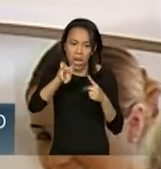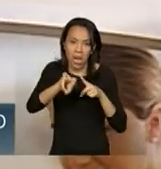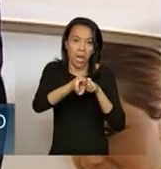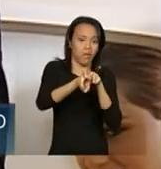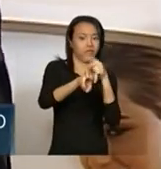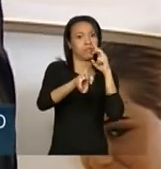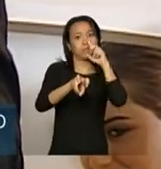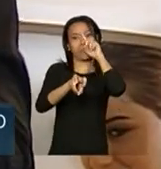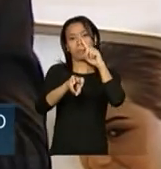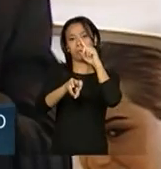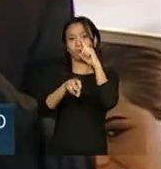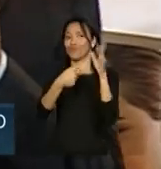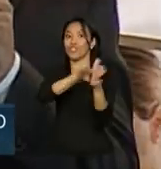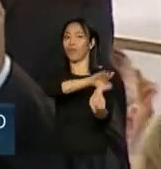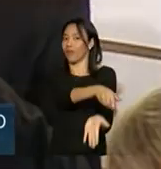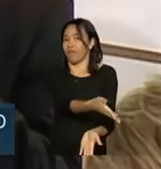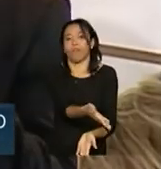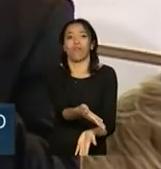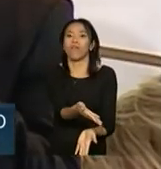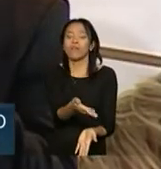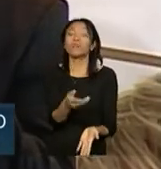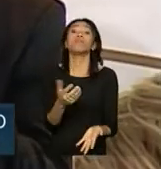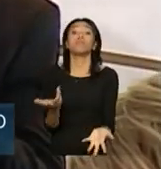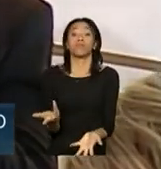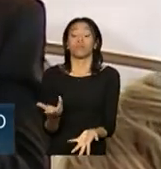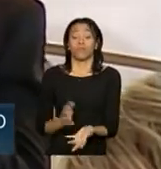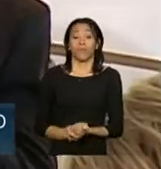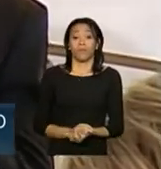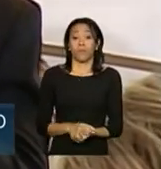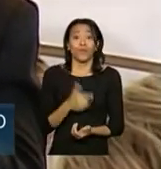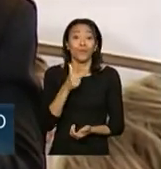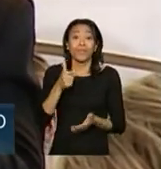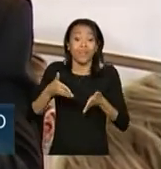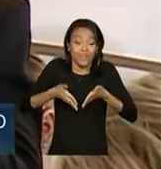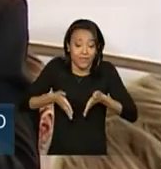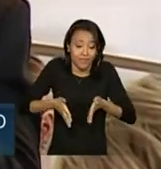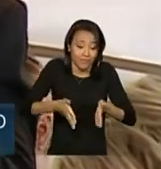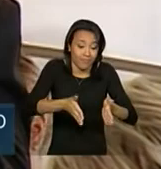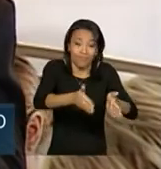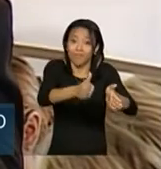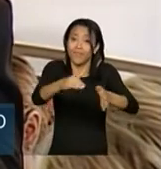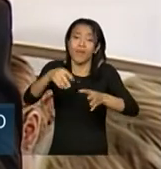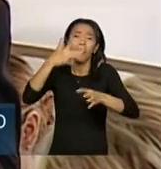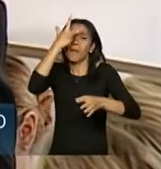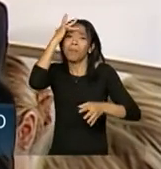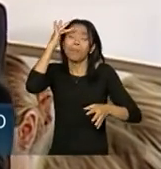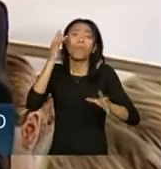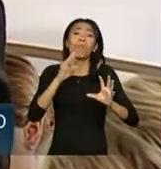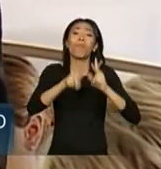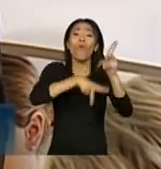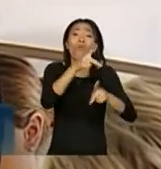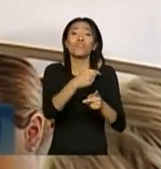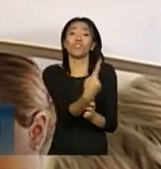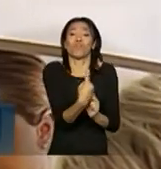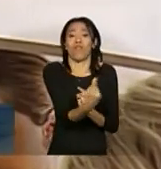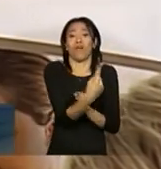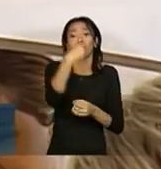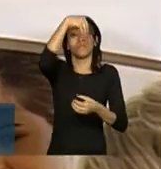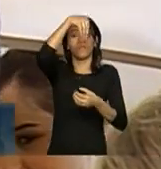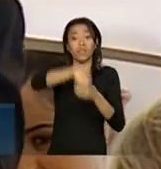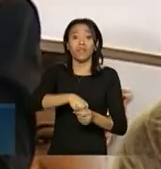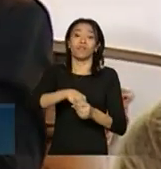e não chega. Então, não tem estrada, não nada. É povo isolado, no meio da região amazônica.